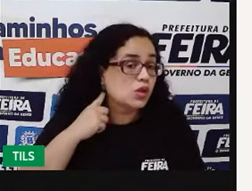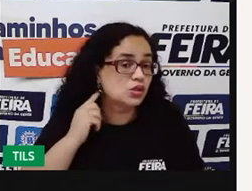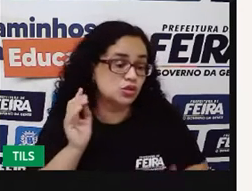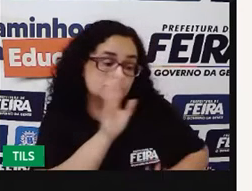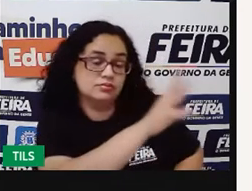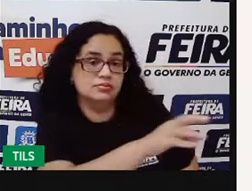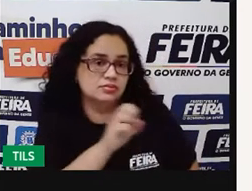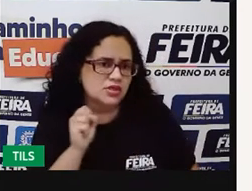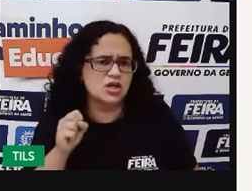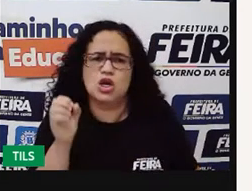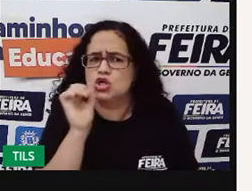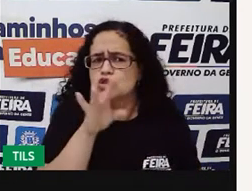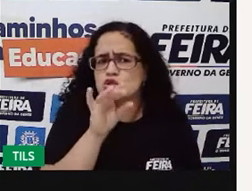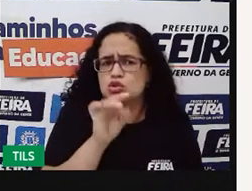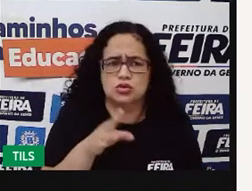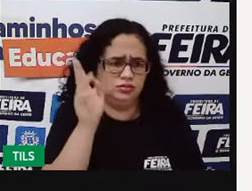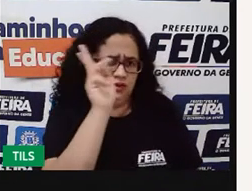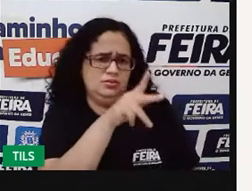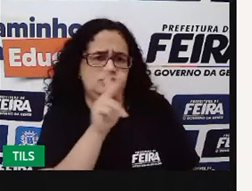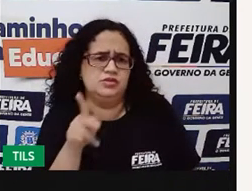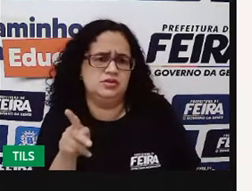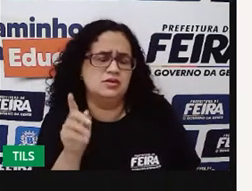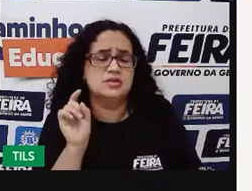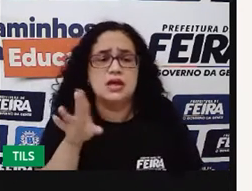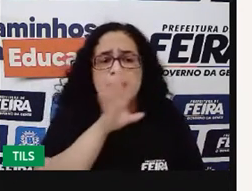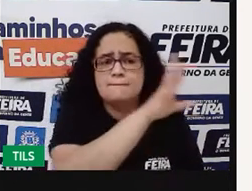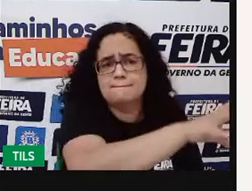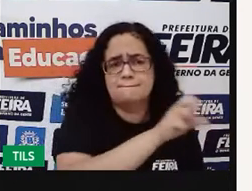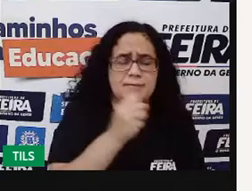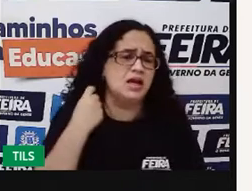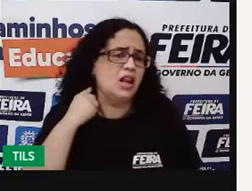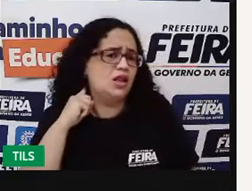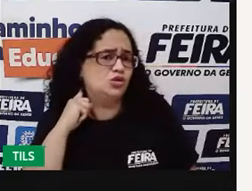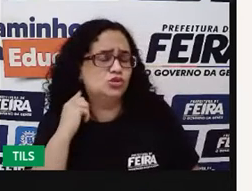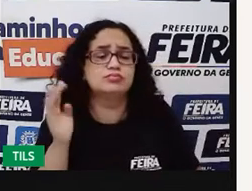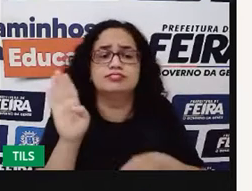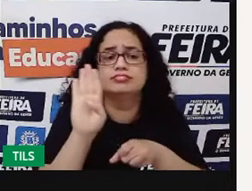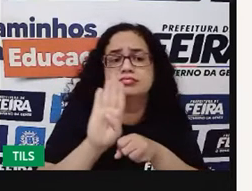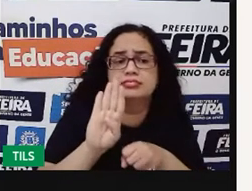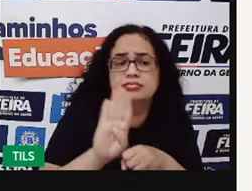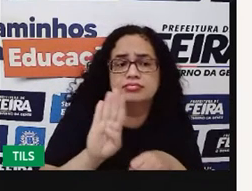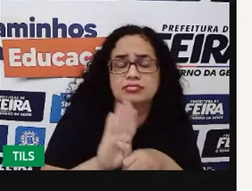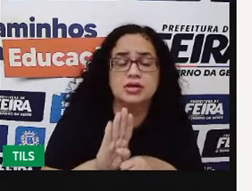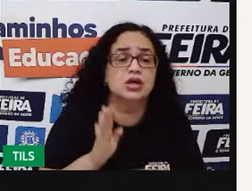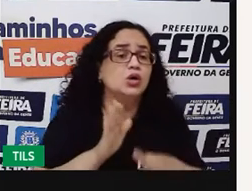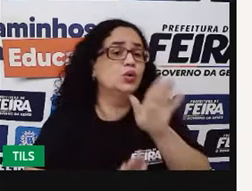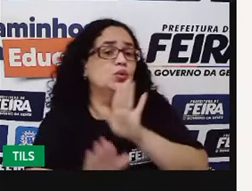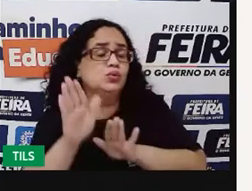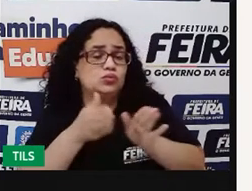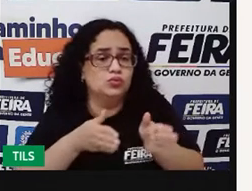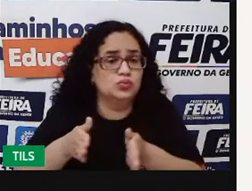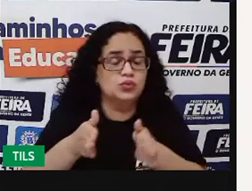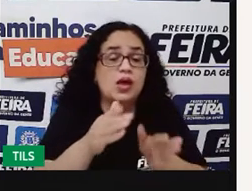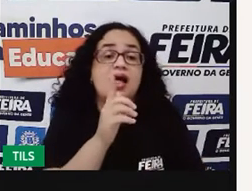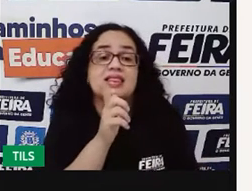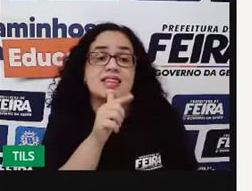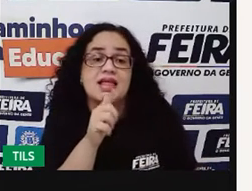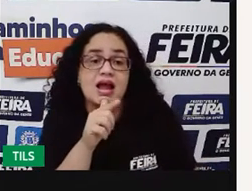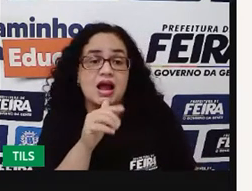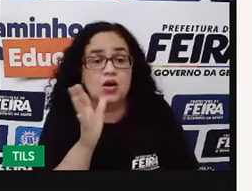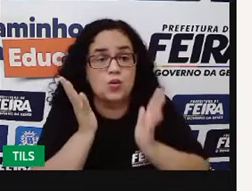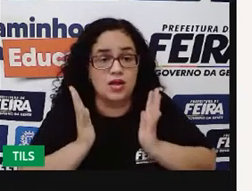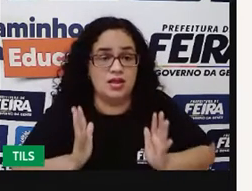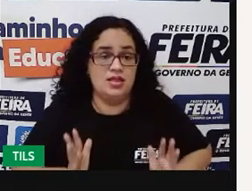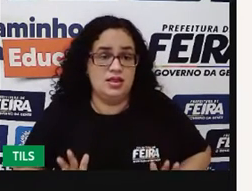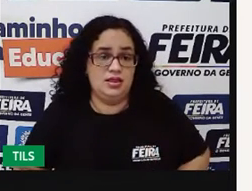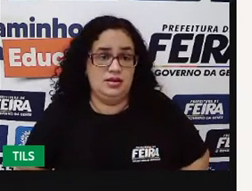não depende só da Pro ter coleta de lixo ou não no meu bairro. Ter tratamento ou não da água ou do